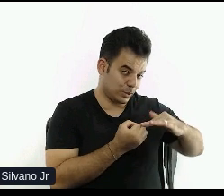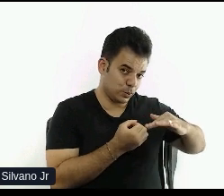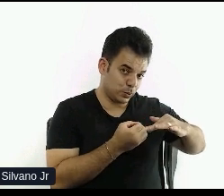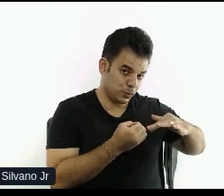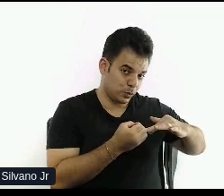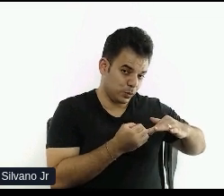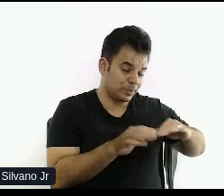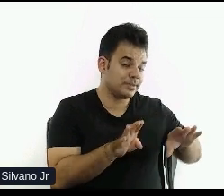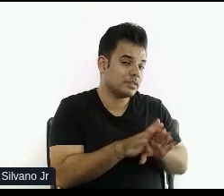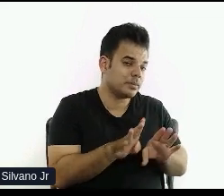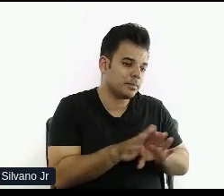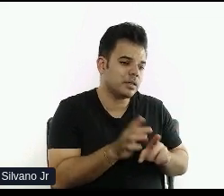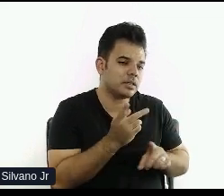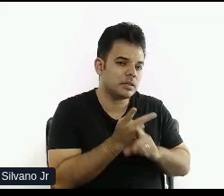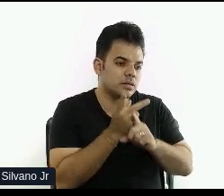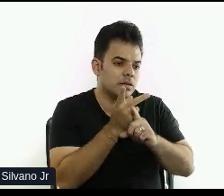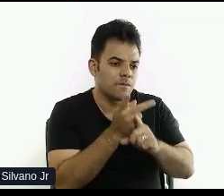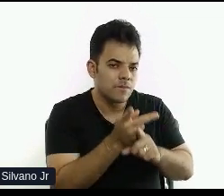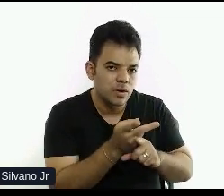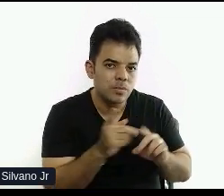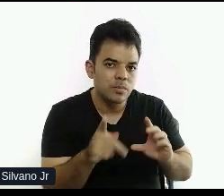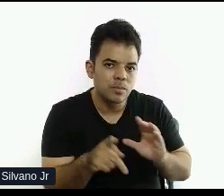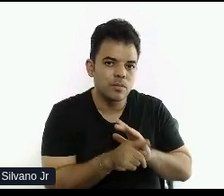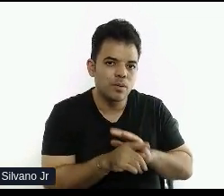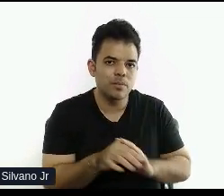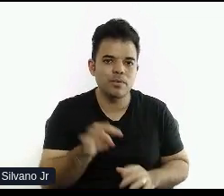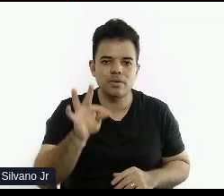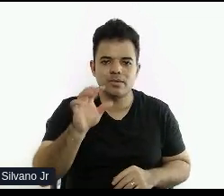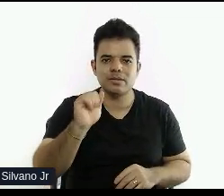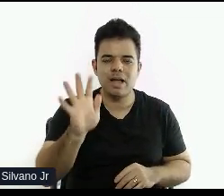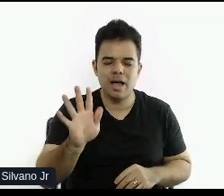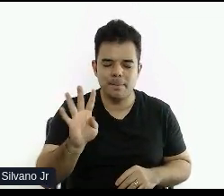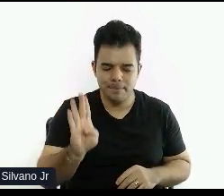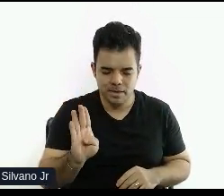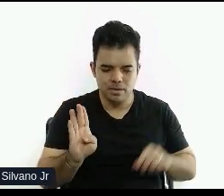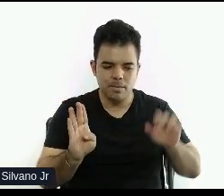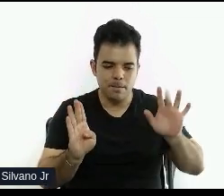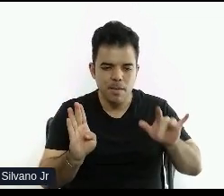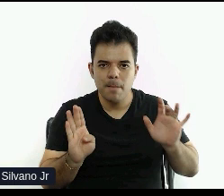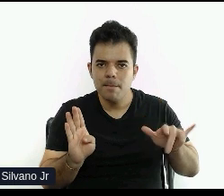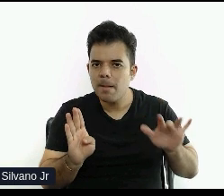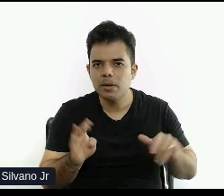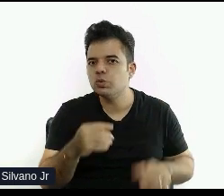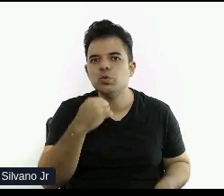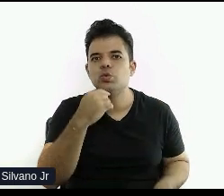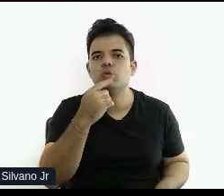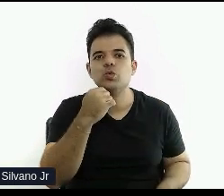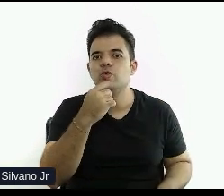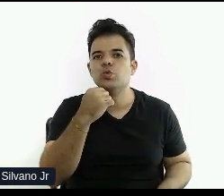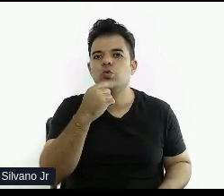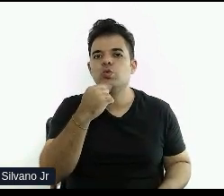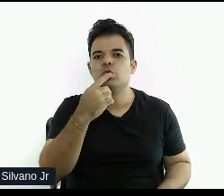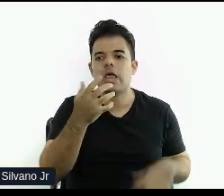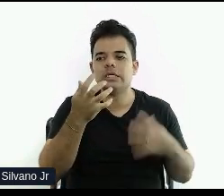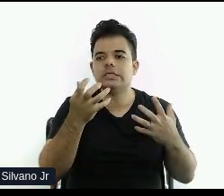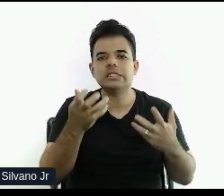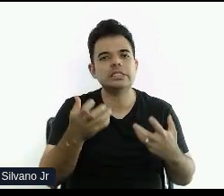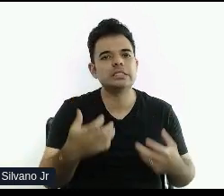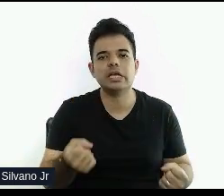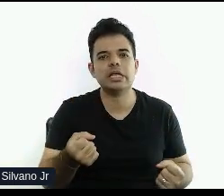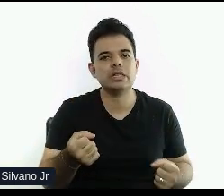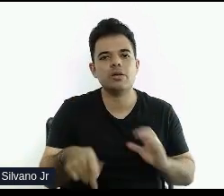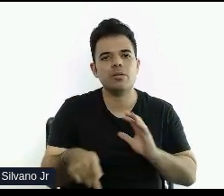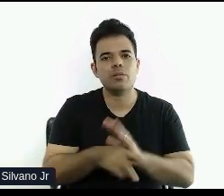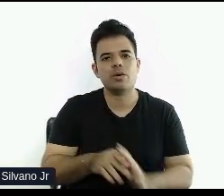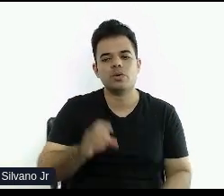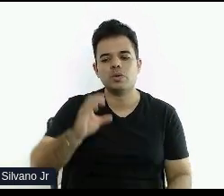faz navegação via TAB, ou que usa um leitor de tela e não consegue acessar a política de um site, pode aceitar? Como ela aceita um CUC se não está